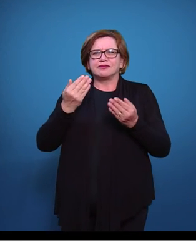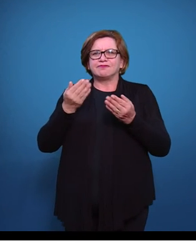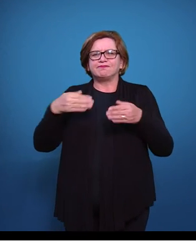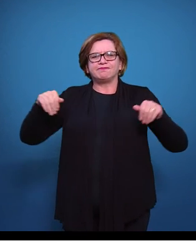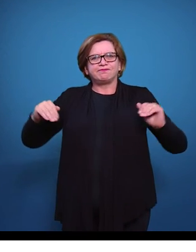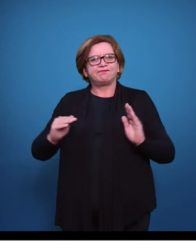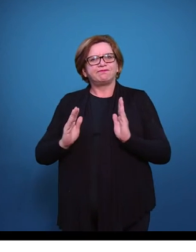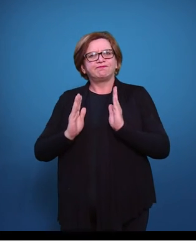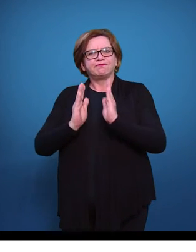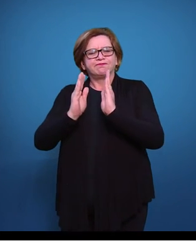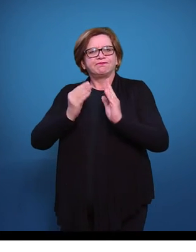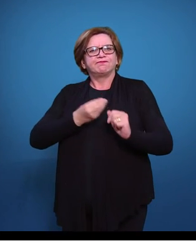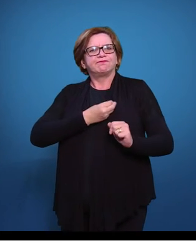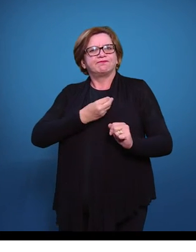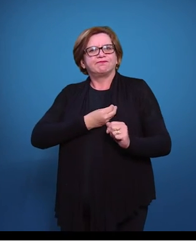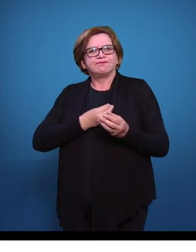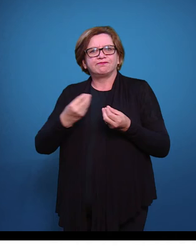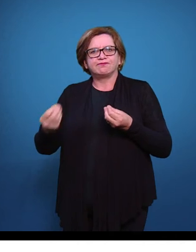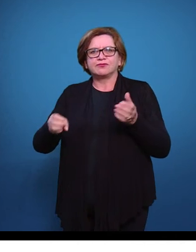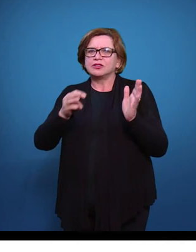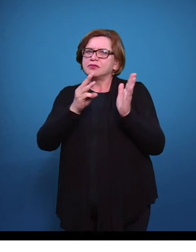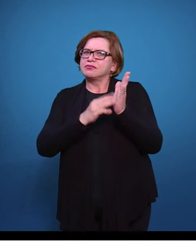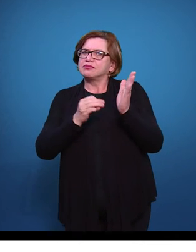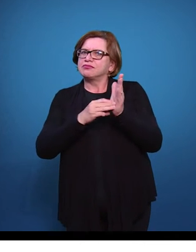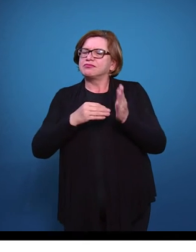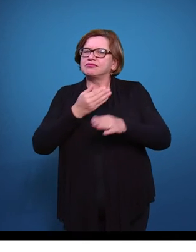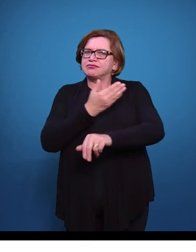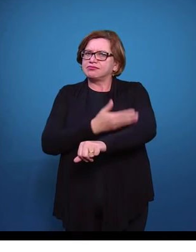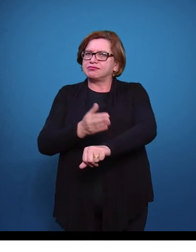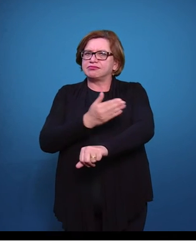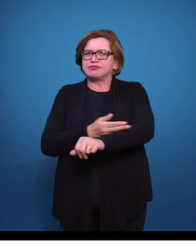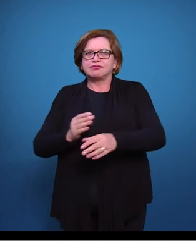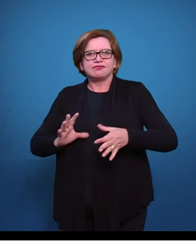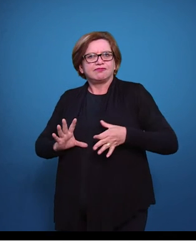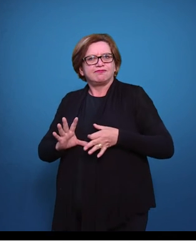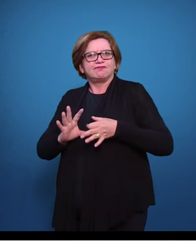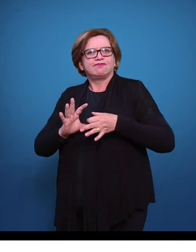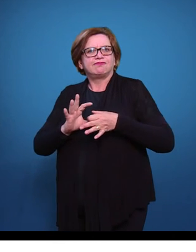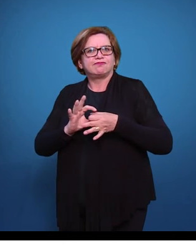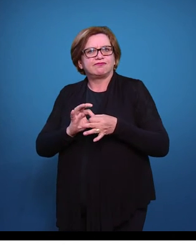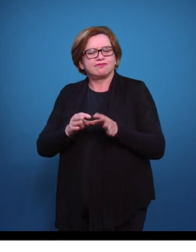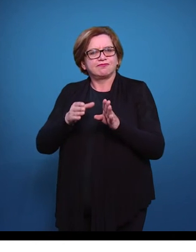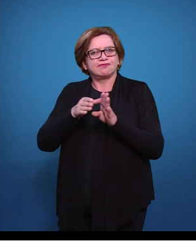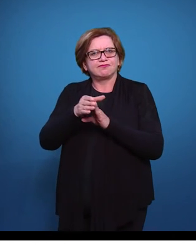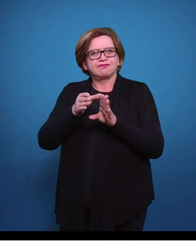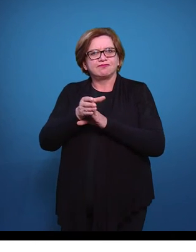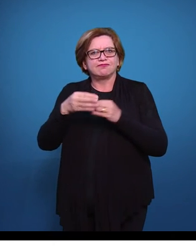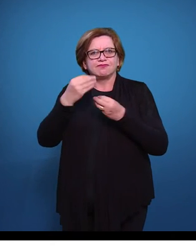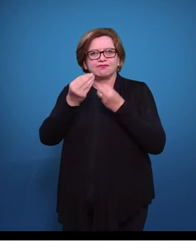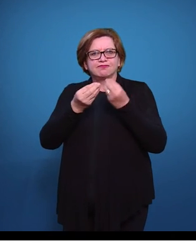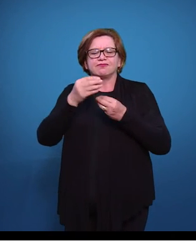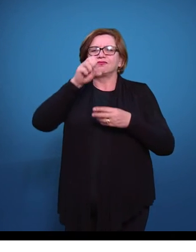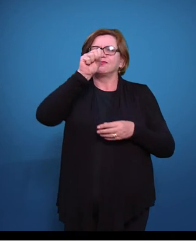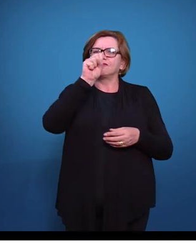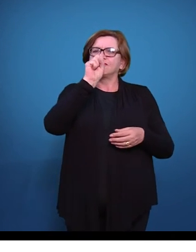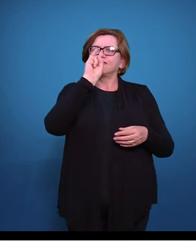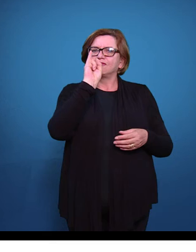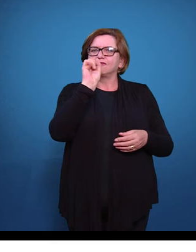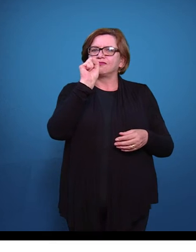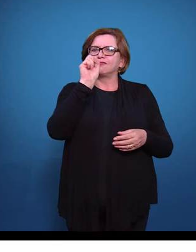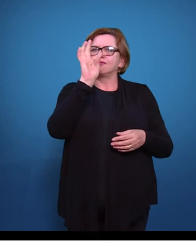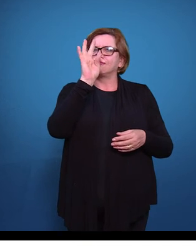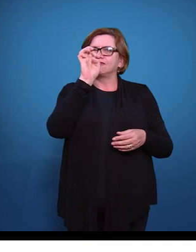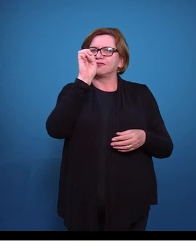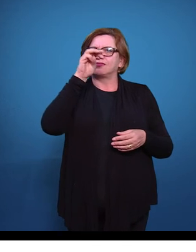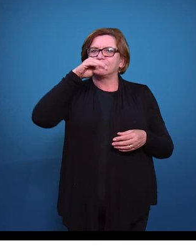face, com equipes de cursos e métodos práticos para a criação e vinculação de instruções sobre uma abordagem sistêmica. Para